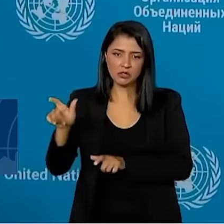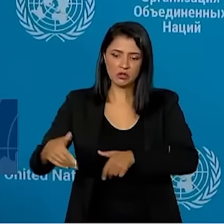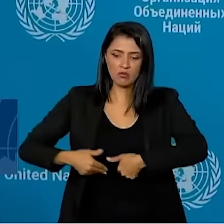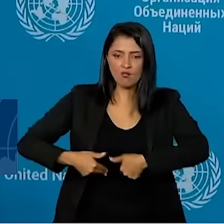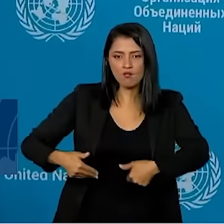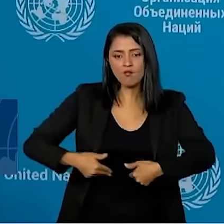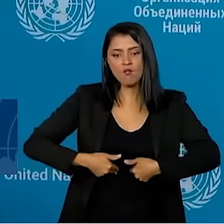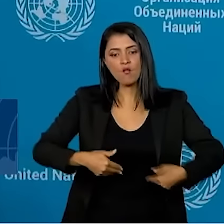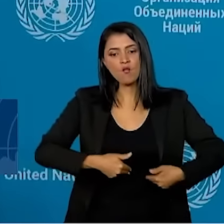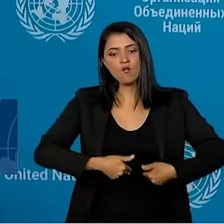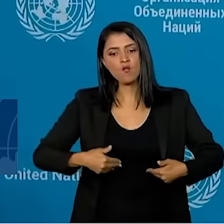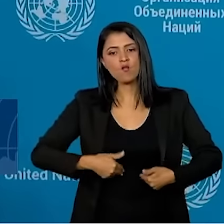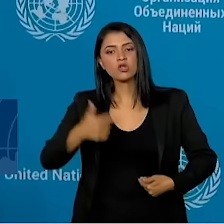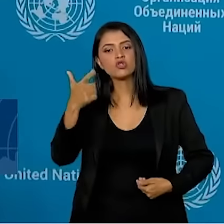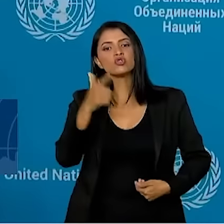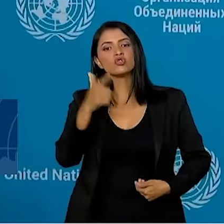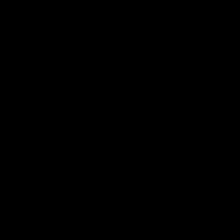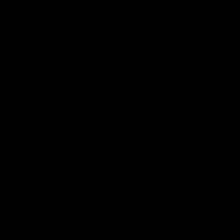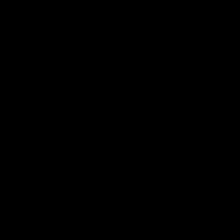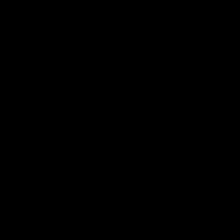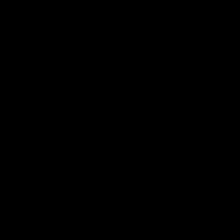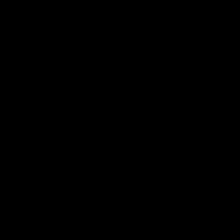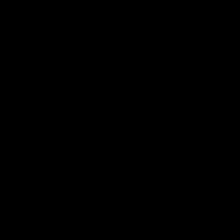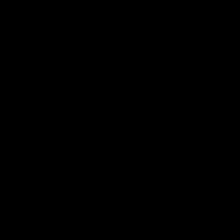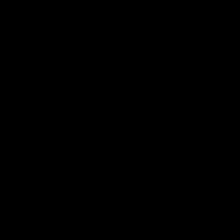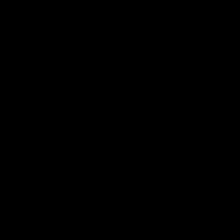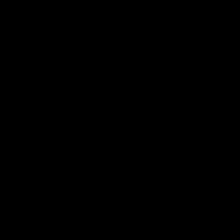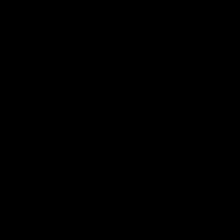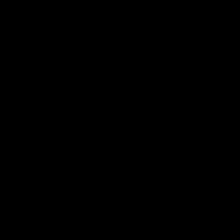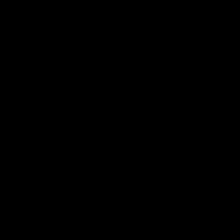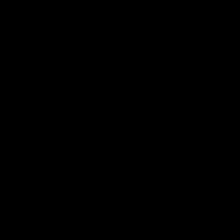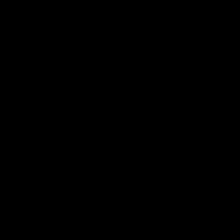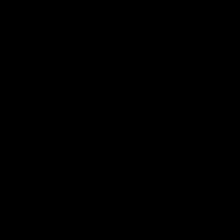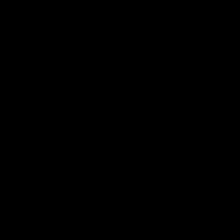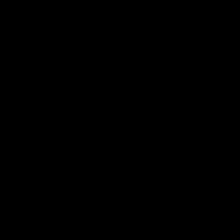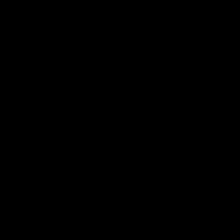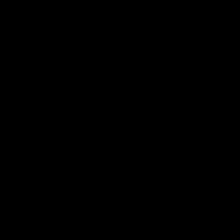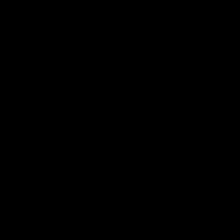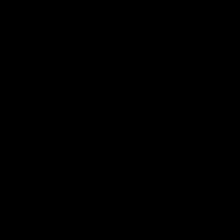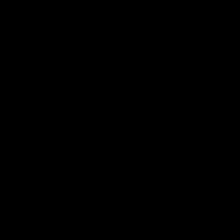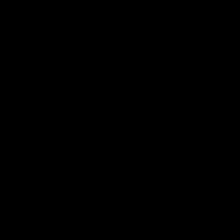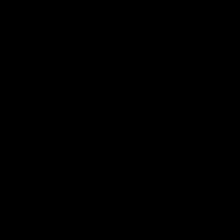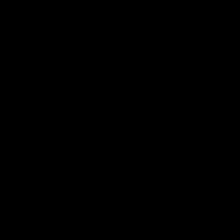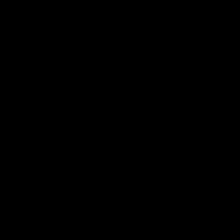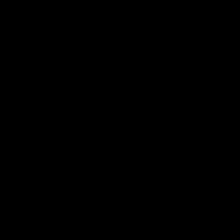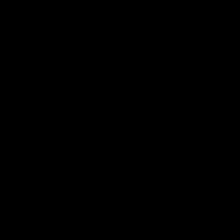de fome outra vez no Brasil. E quando eu votei agora, em 2023, tem fome